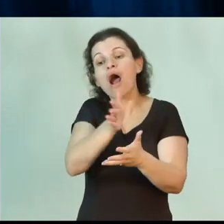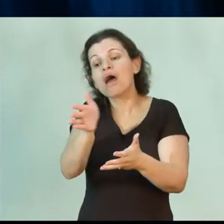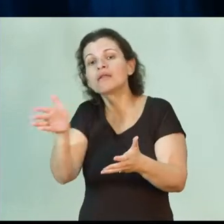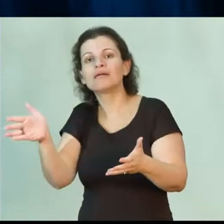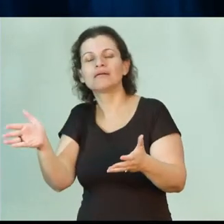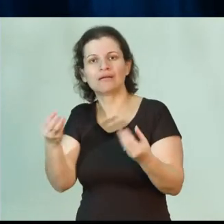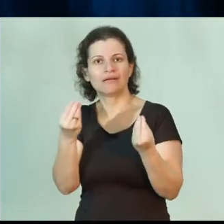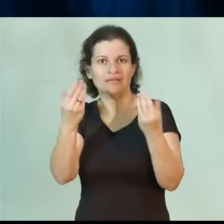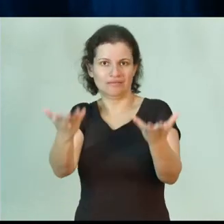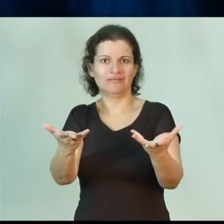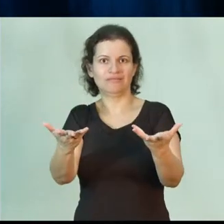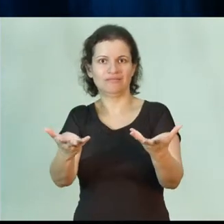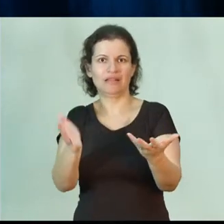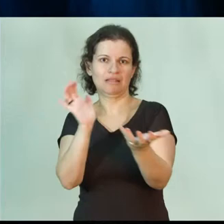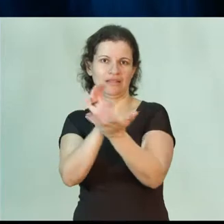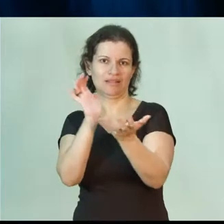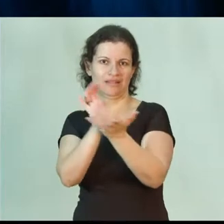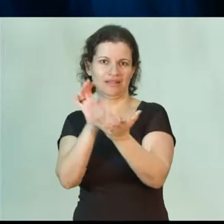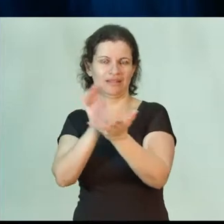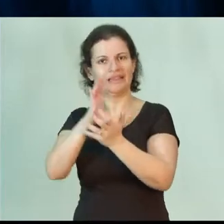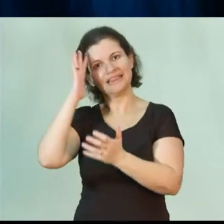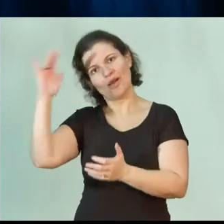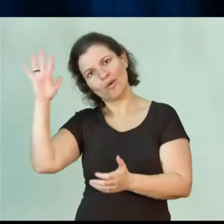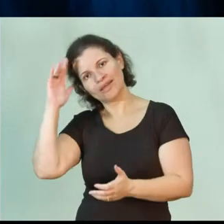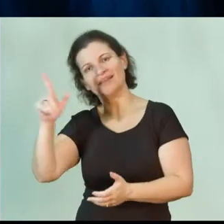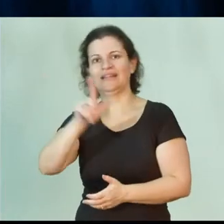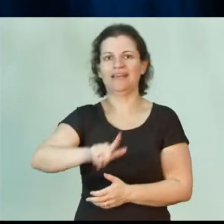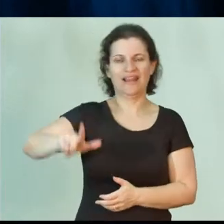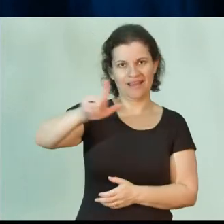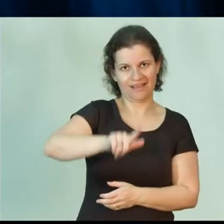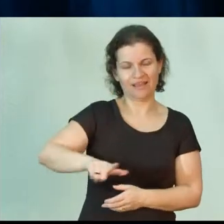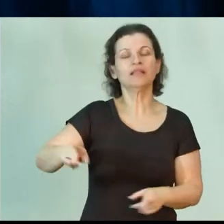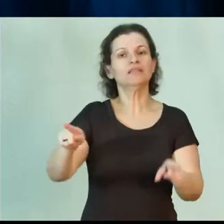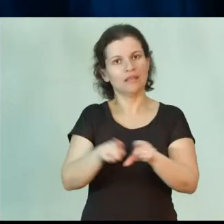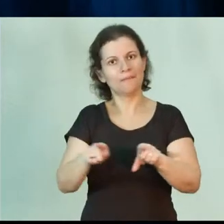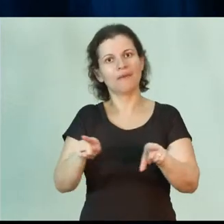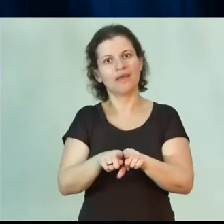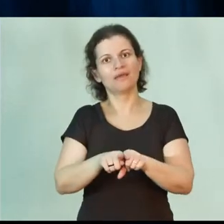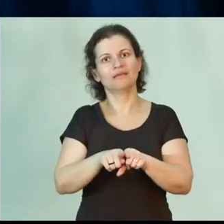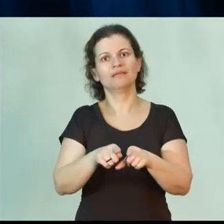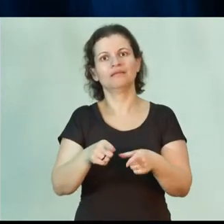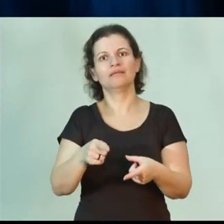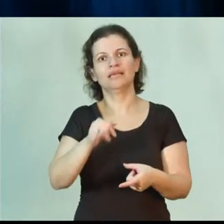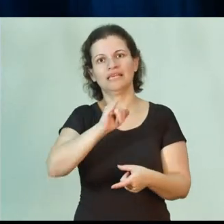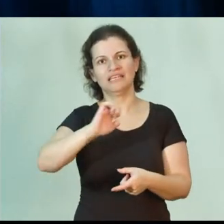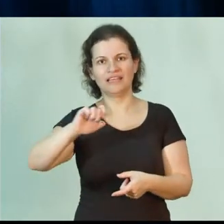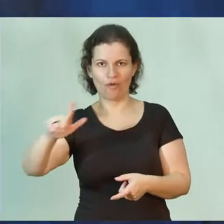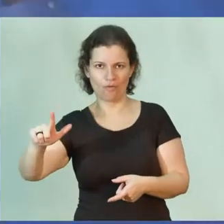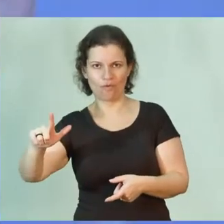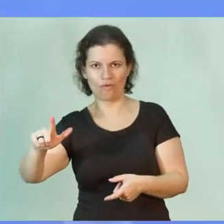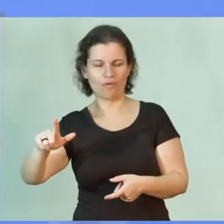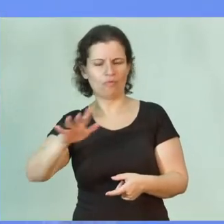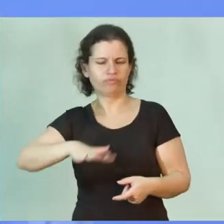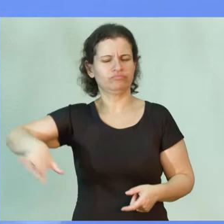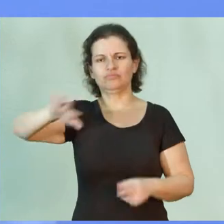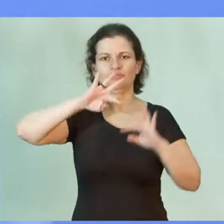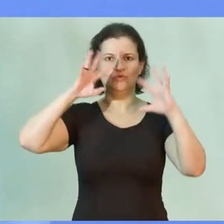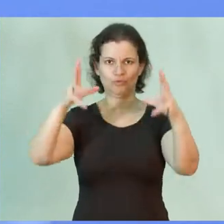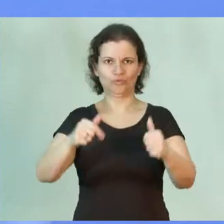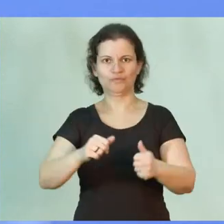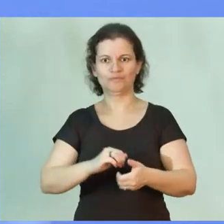oferecidas pelo Departamento de Teoria Literária e do Instituto de Estudos da Linguagem como um todo.